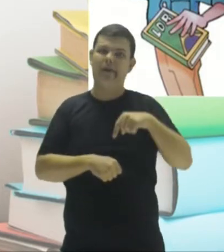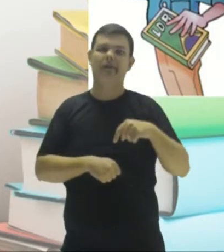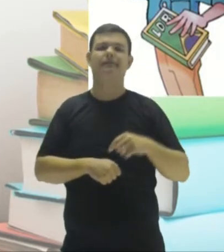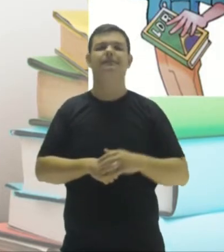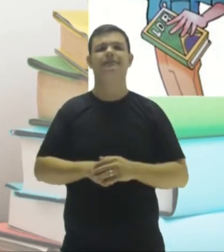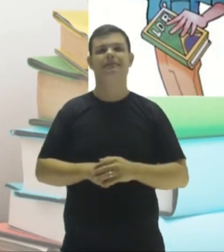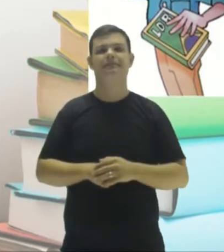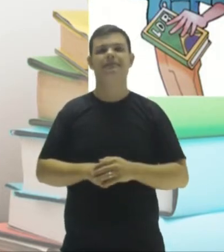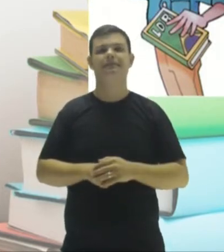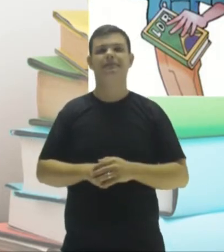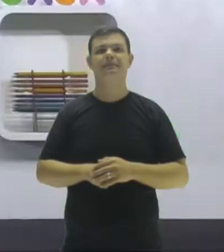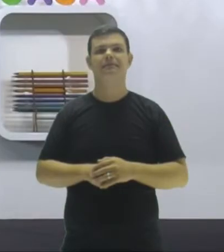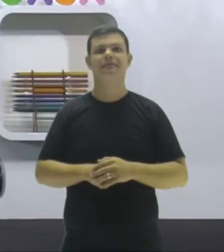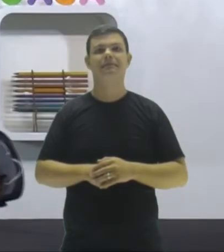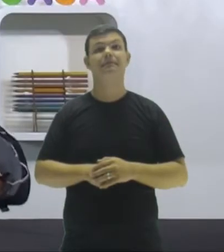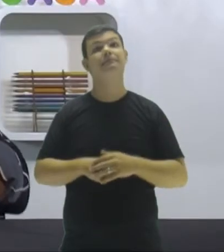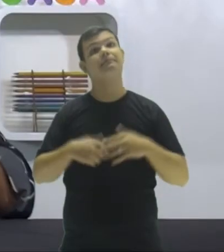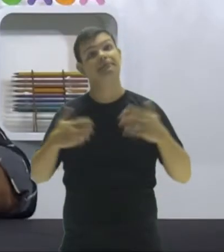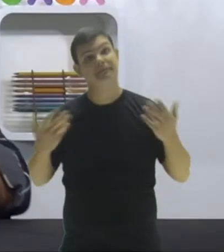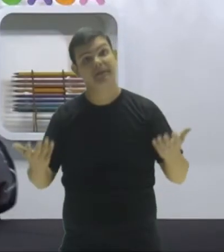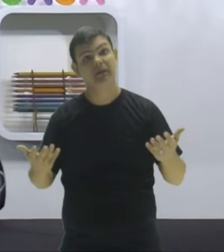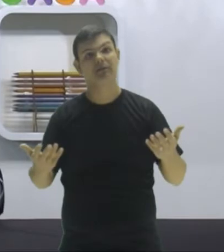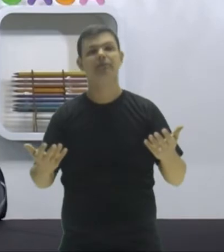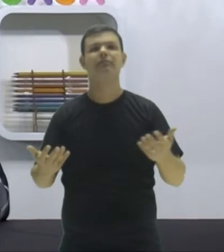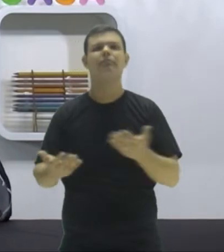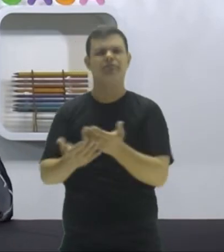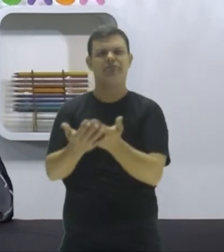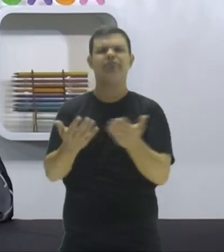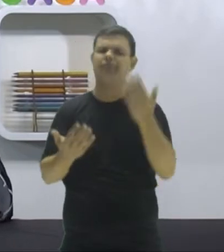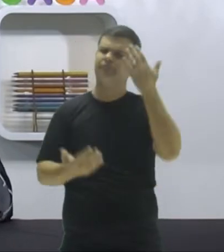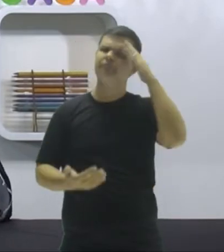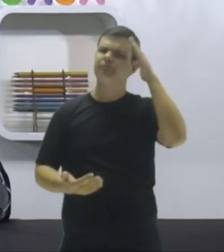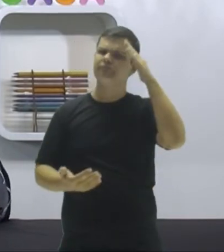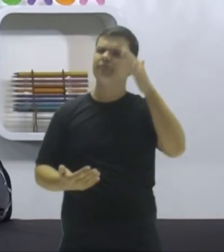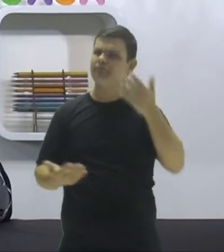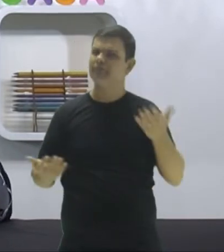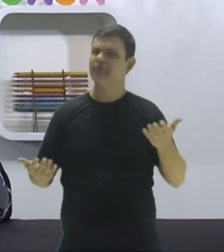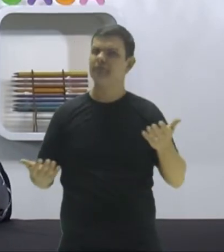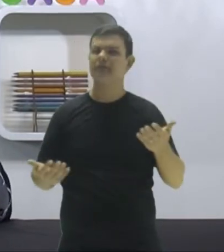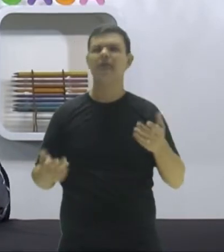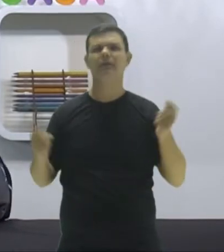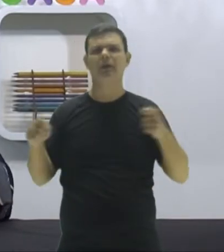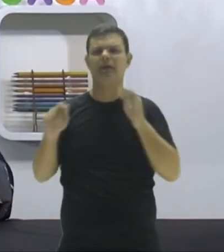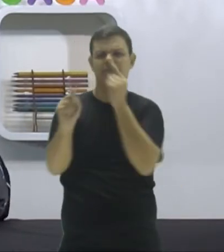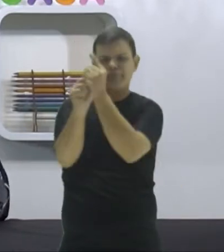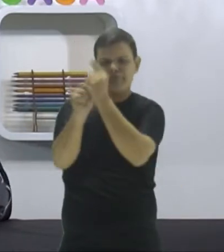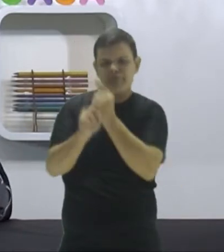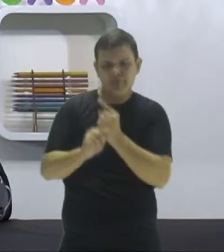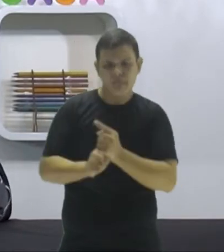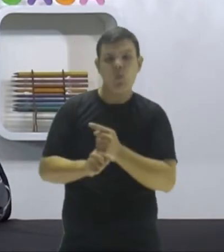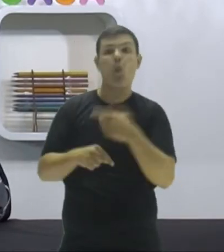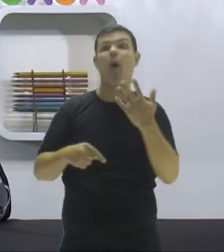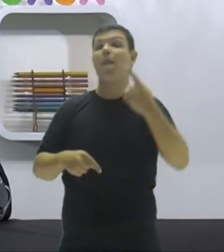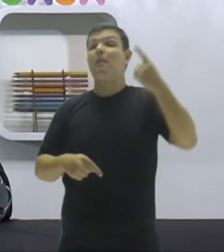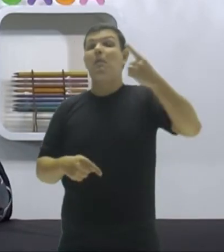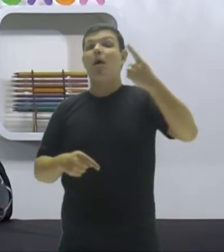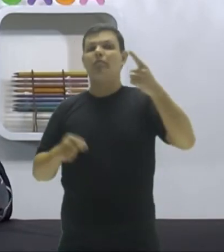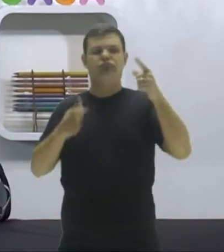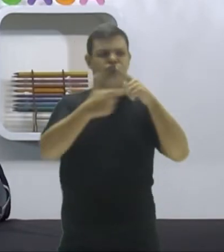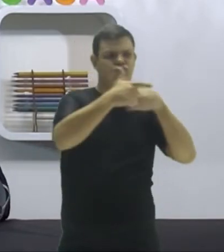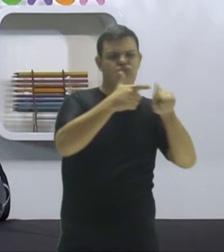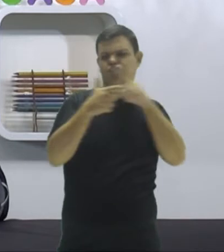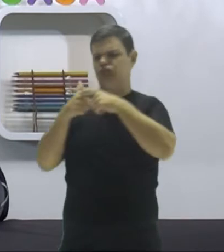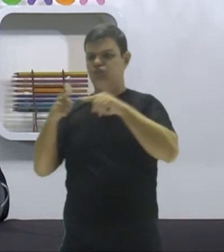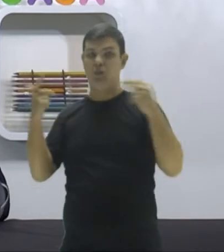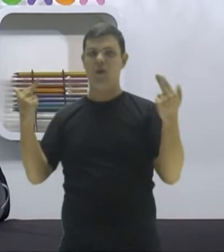e cinco. Vem pra cá, pessoal. Então, acho que deu pra entender, né? Pra identificar qual é o maior divisor comum dos números, tá